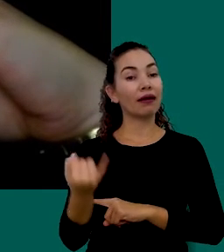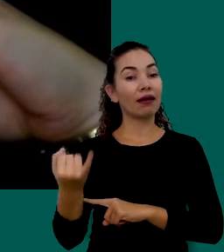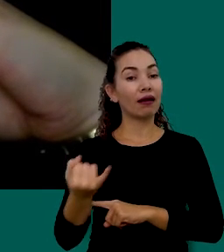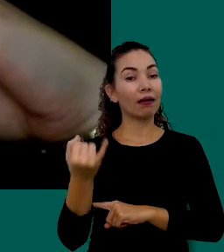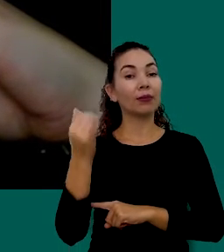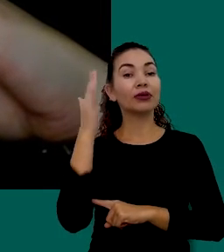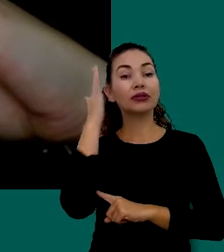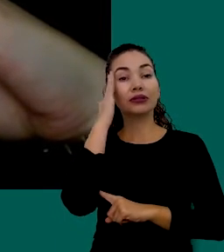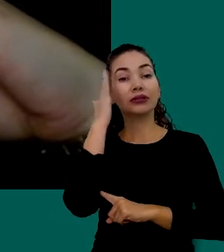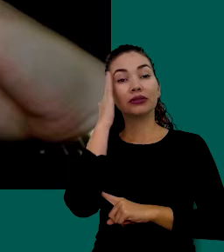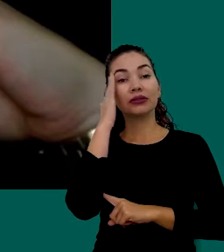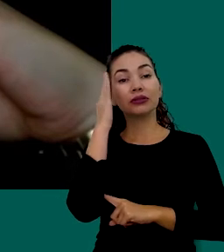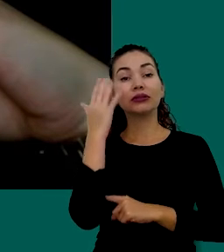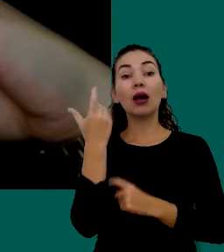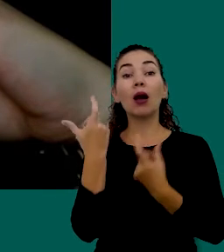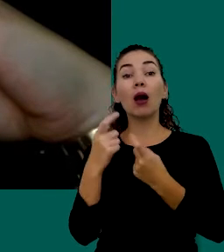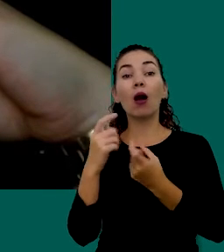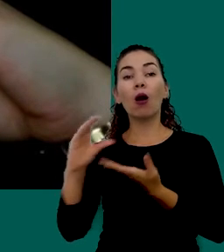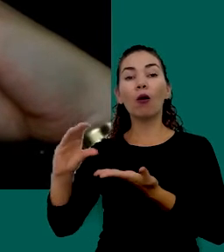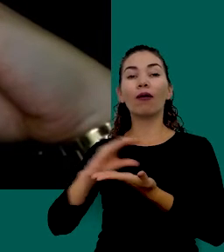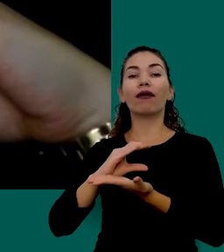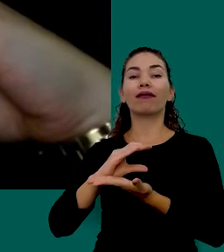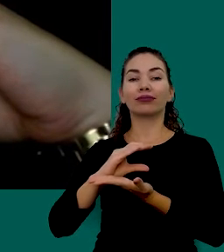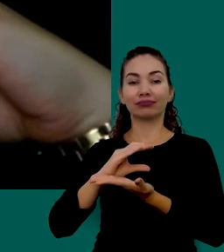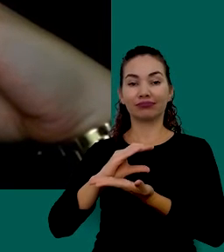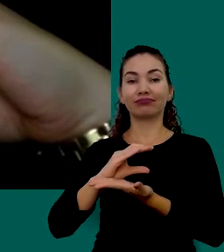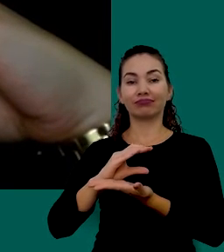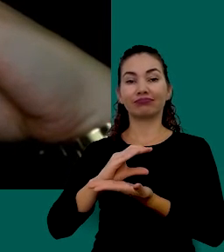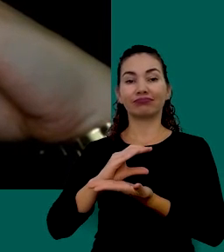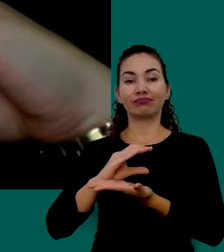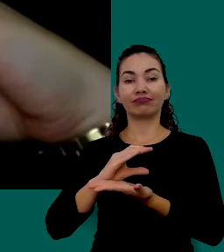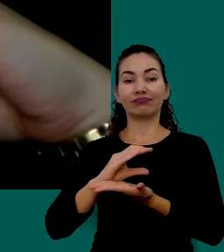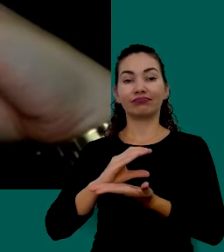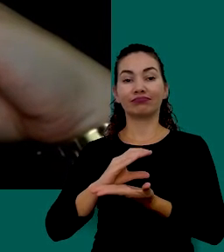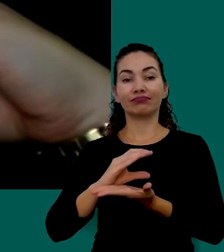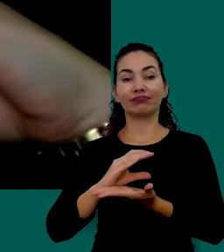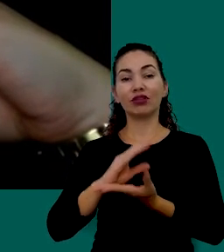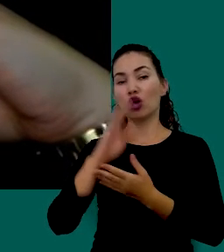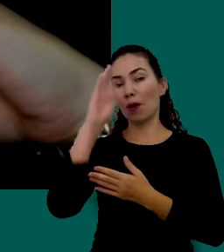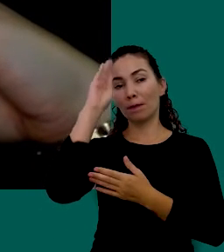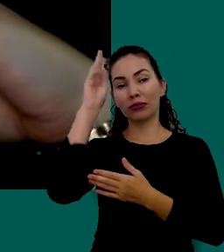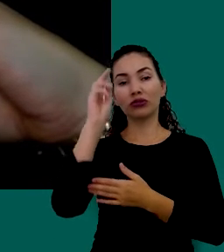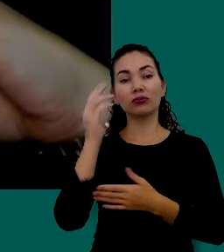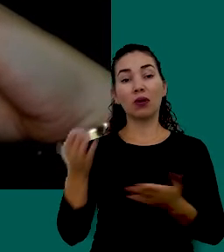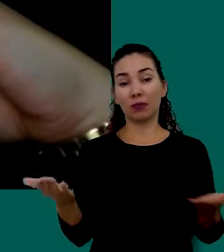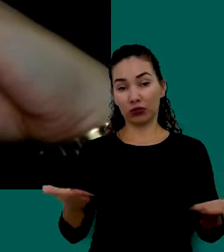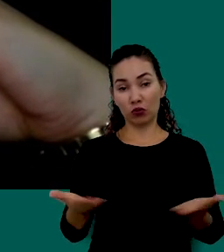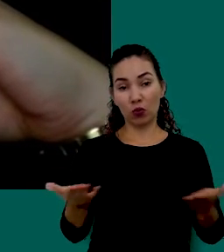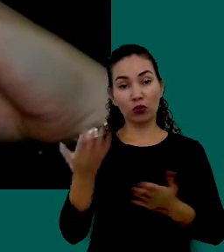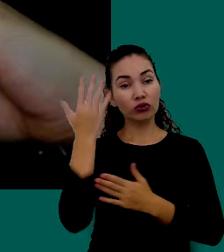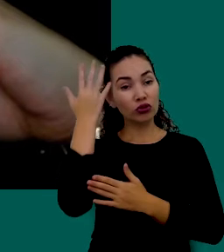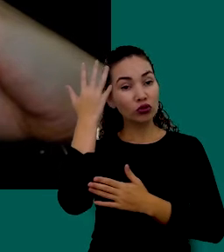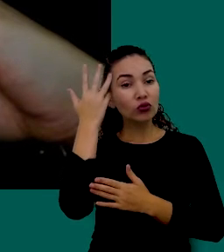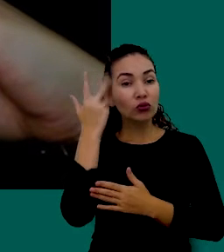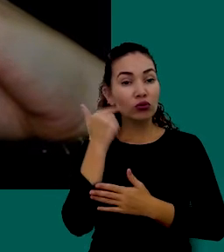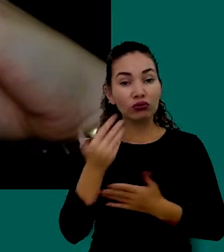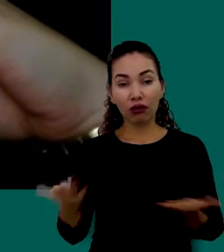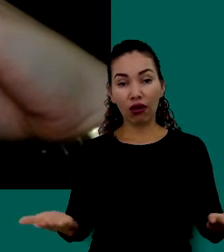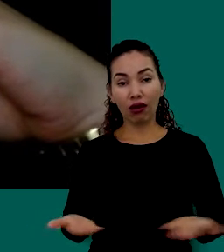Importante Saber De Onde Ele Vem Principalmente Nos Dias De Hoje Que